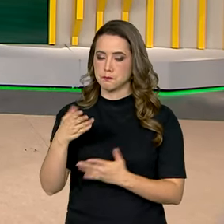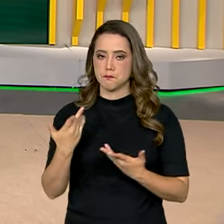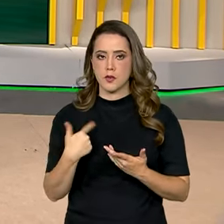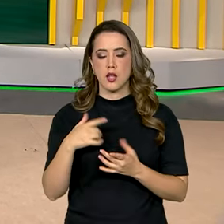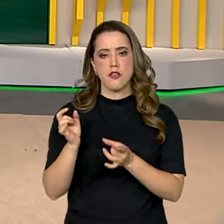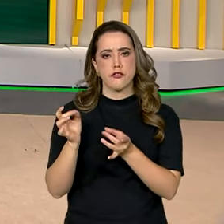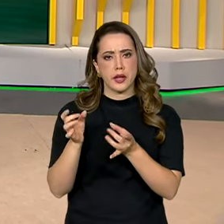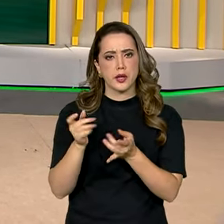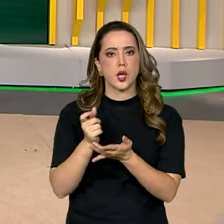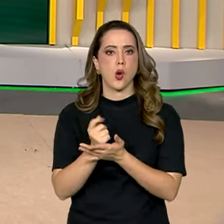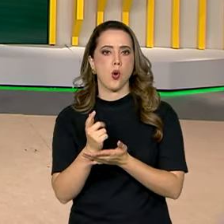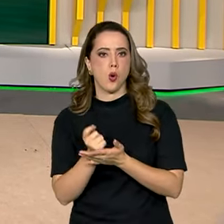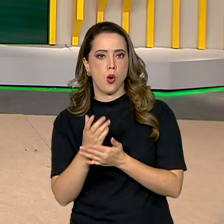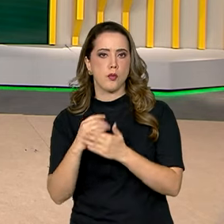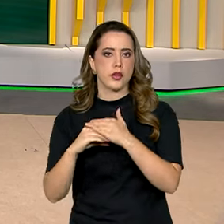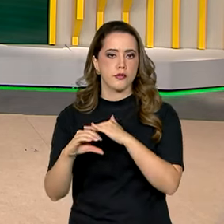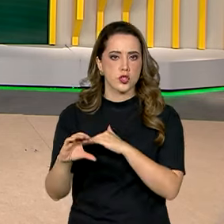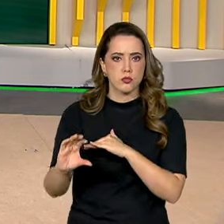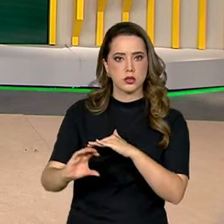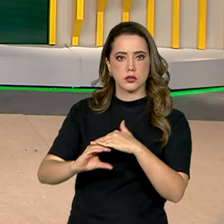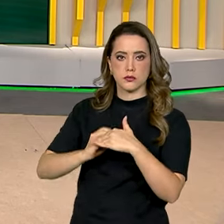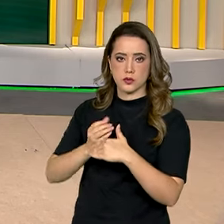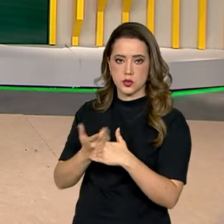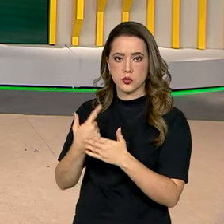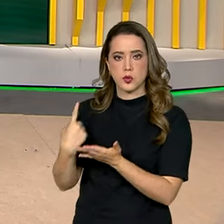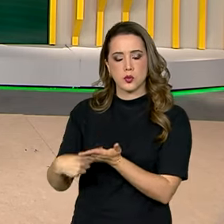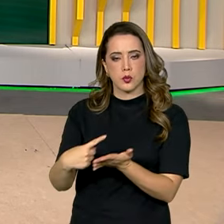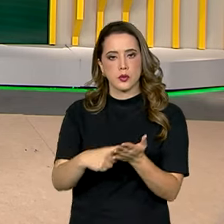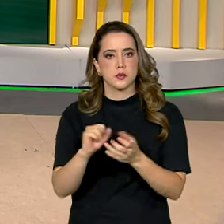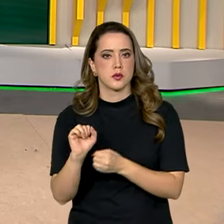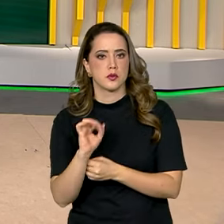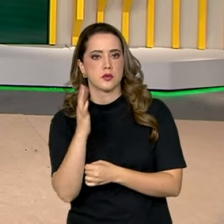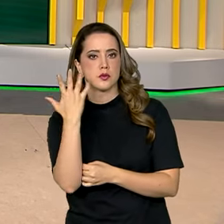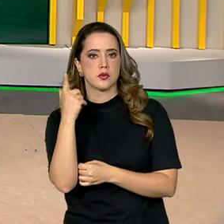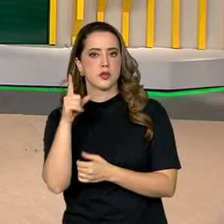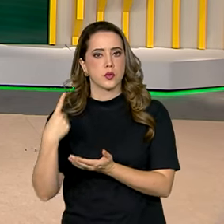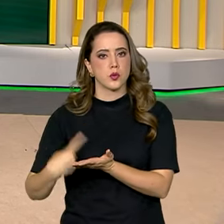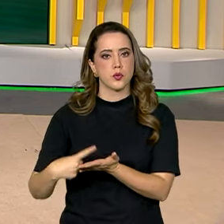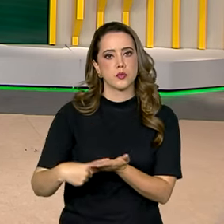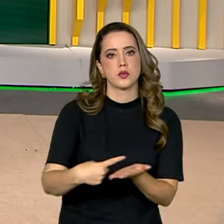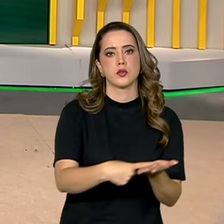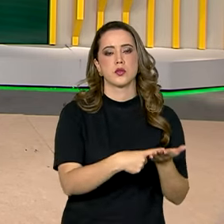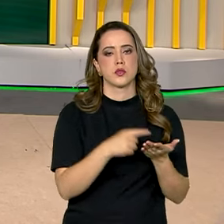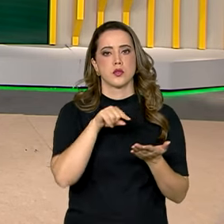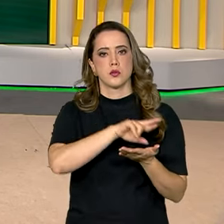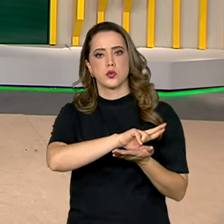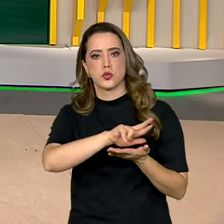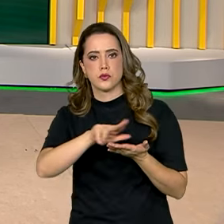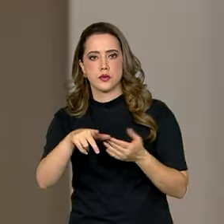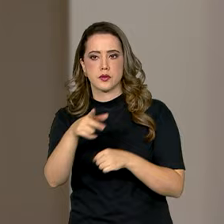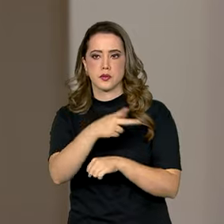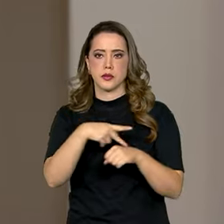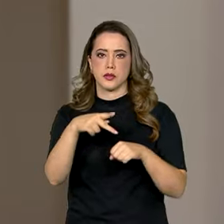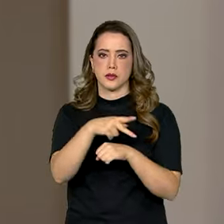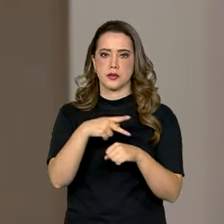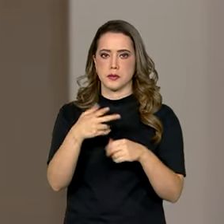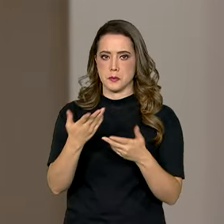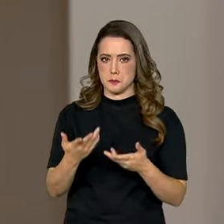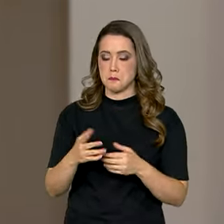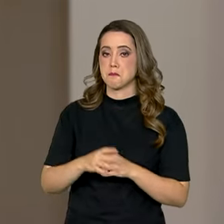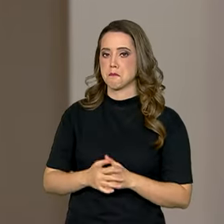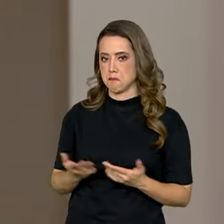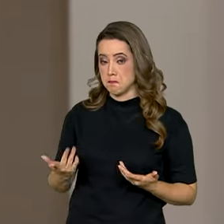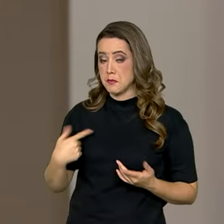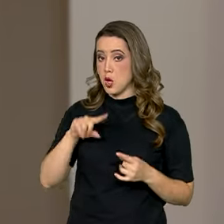agenda ambiental fazem parte dos compromissos no giro por Emirados Árabes, Catar e Arábia Saudita. A